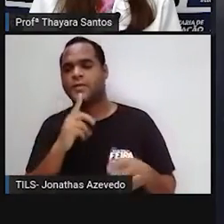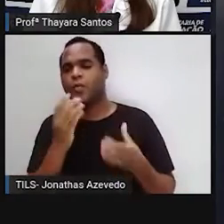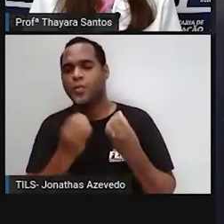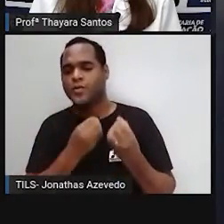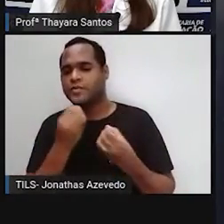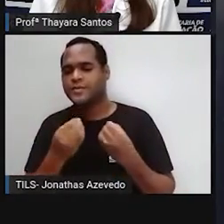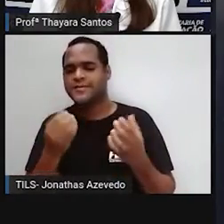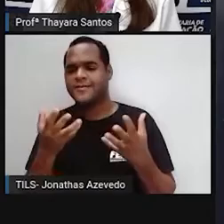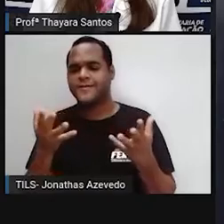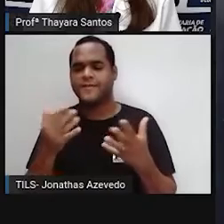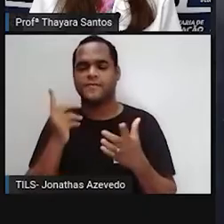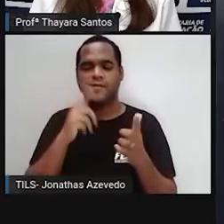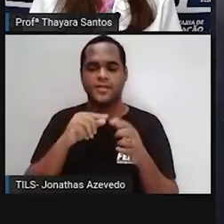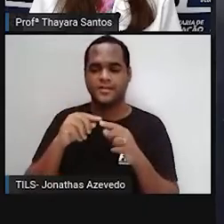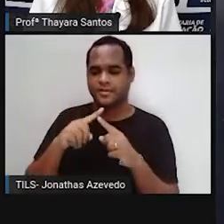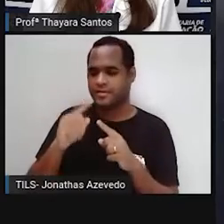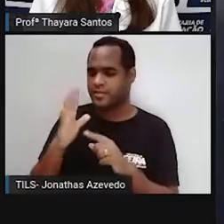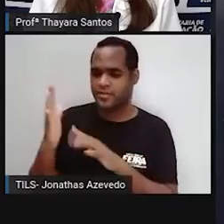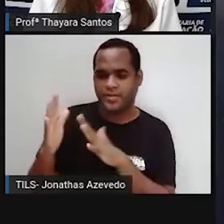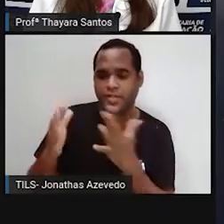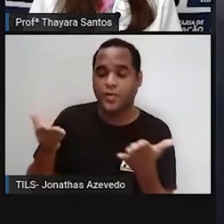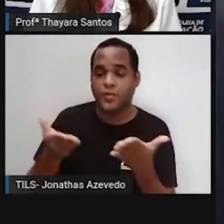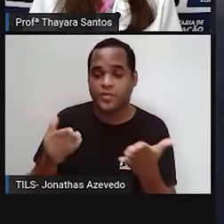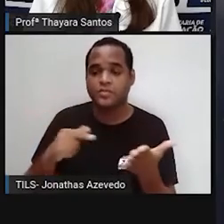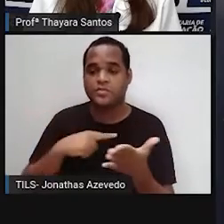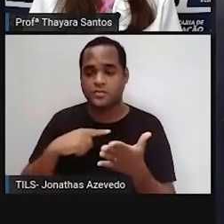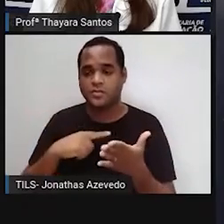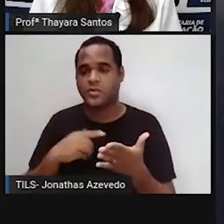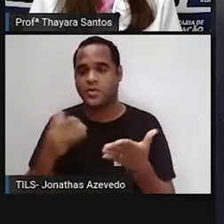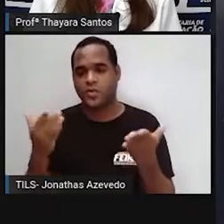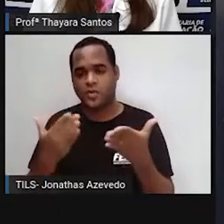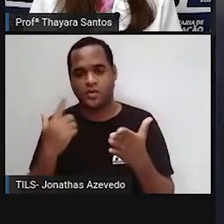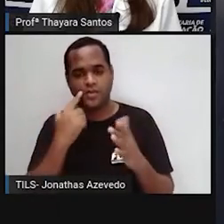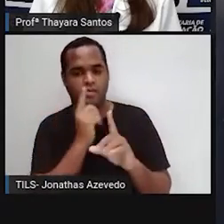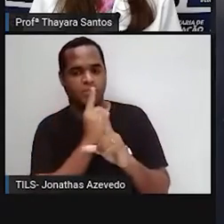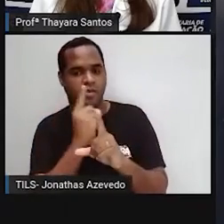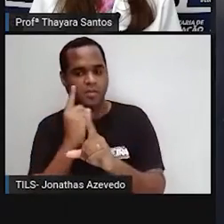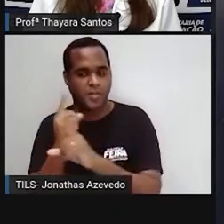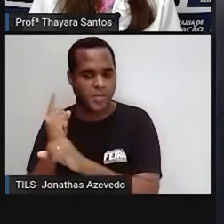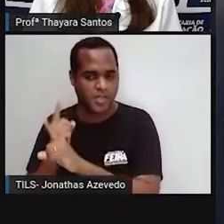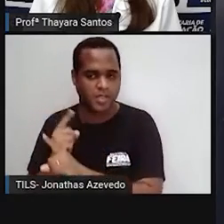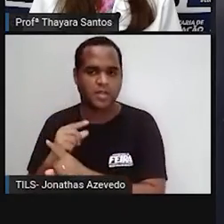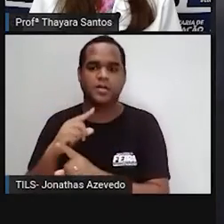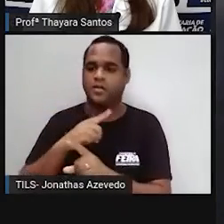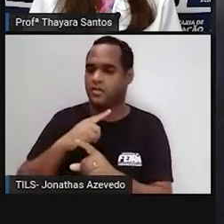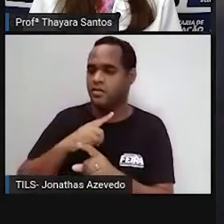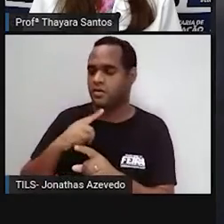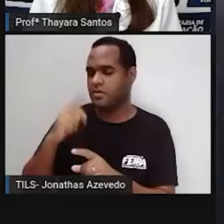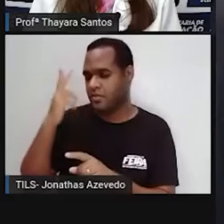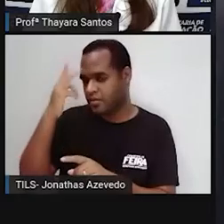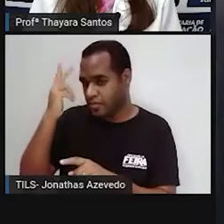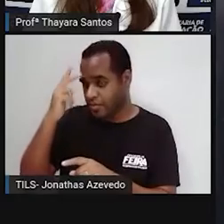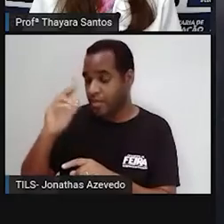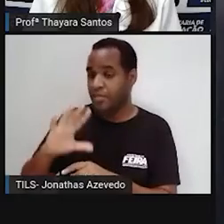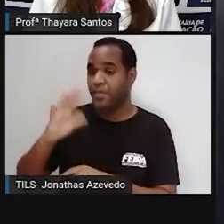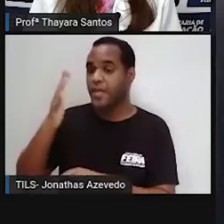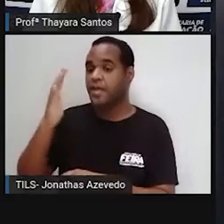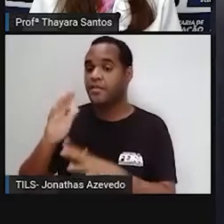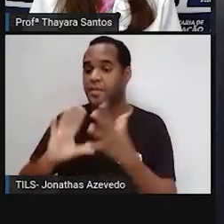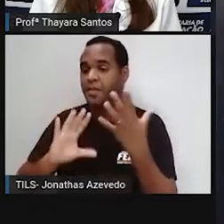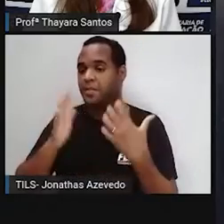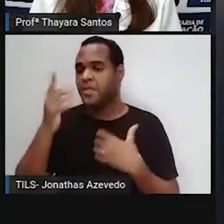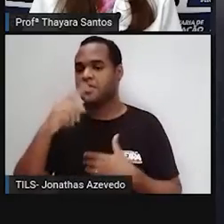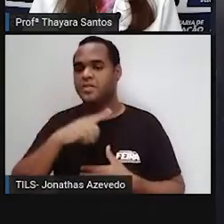interage com a natureza hoje, né? A gente hoje usa muitos recursos da natureza sem pensar nas consequências. Então,